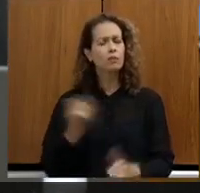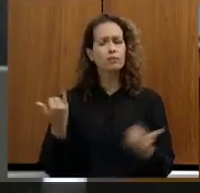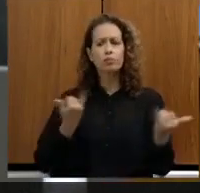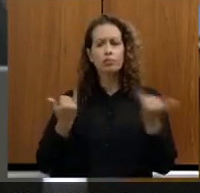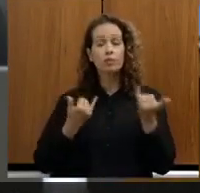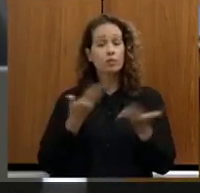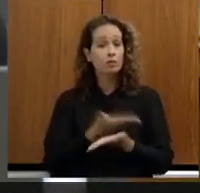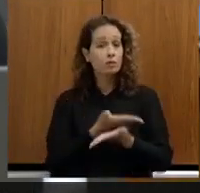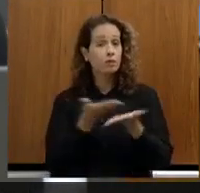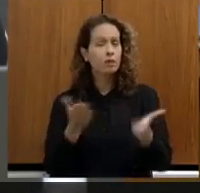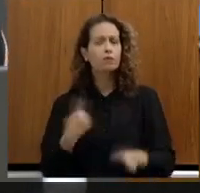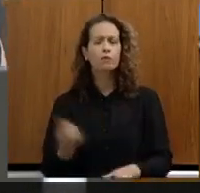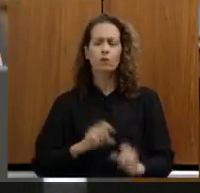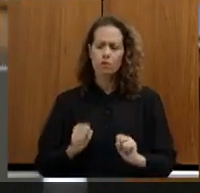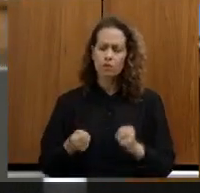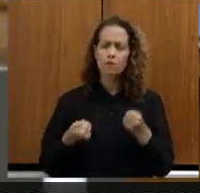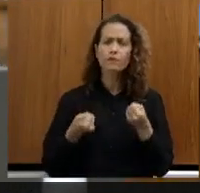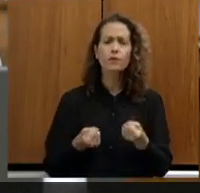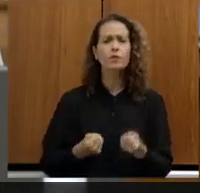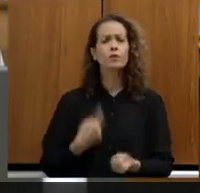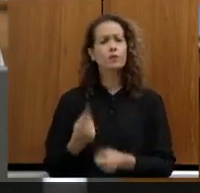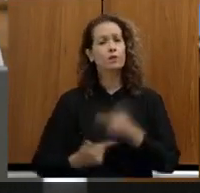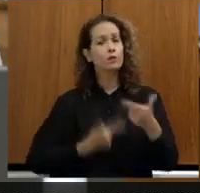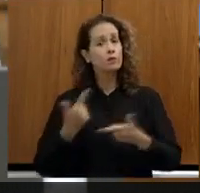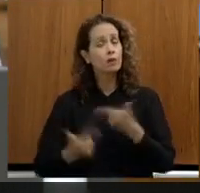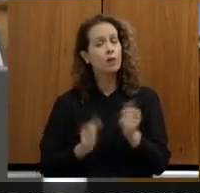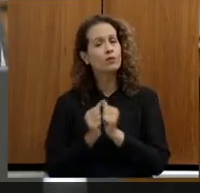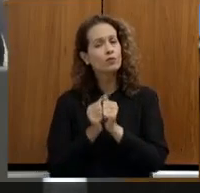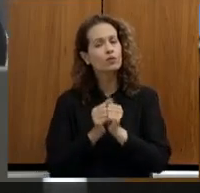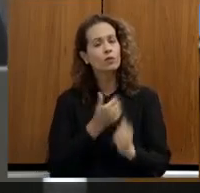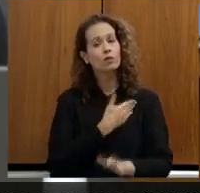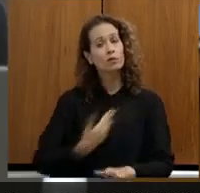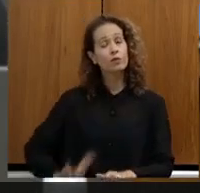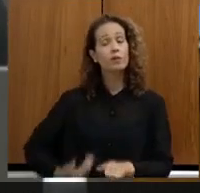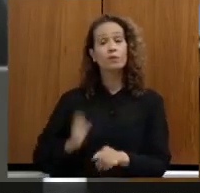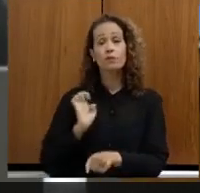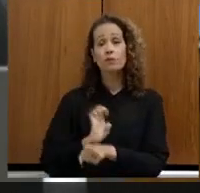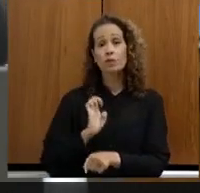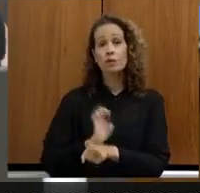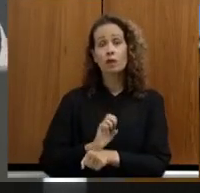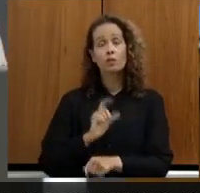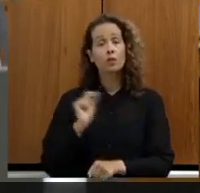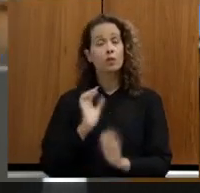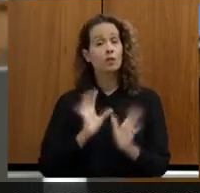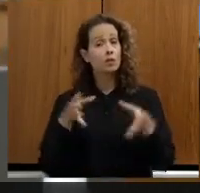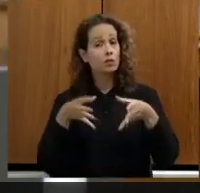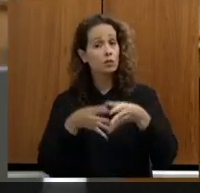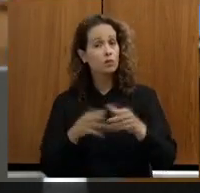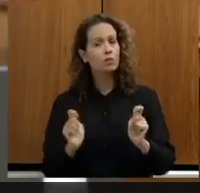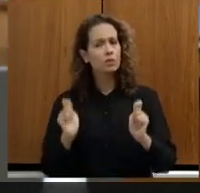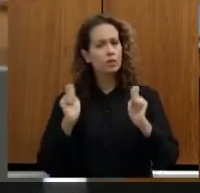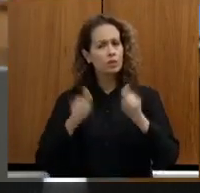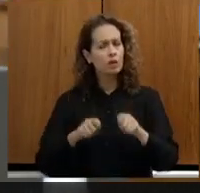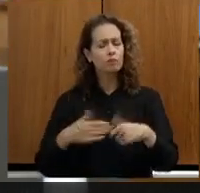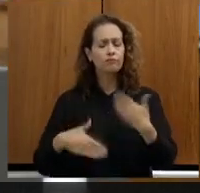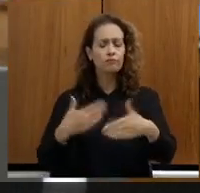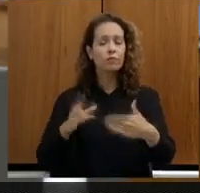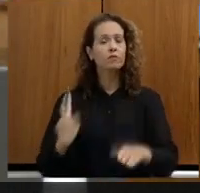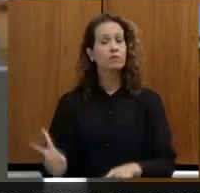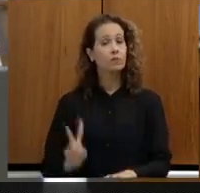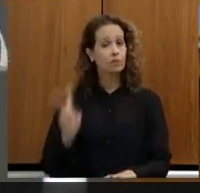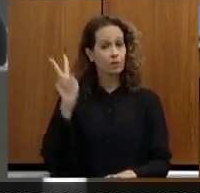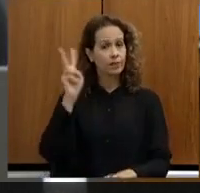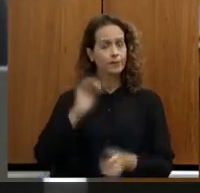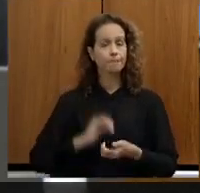vocês o nosso esforço o nosso empenho junto ao governo do estado para que essa categoria seja a cada dia valorizada